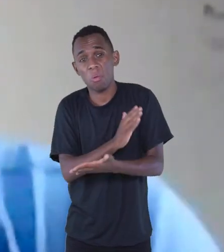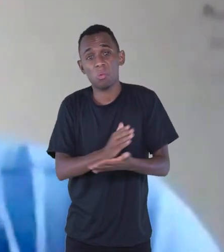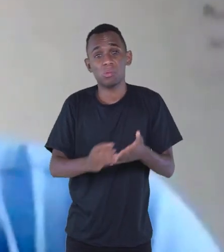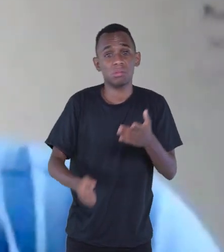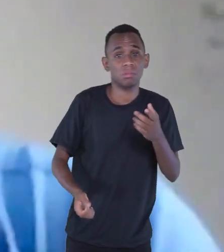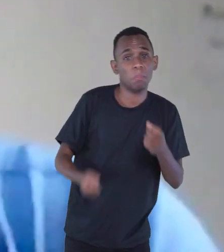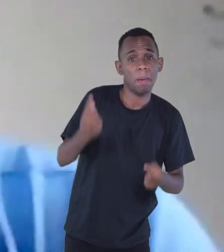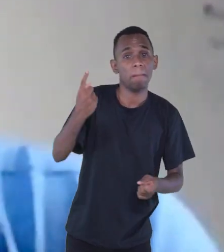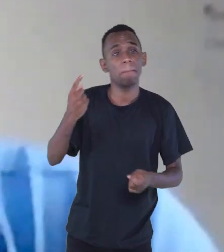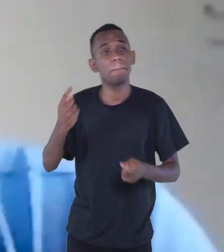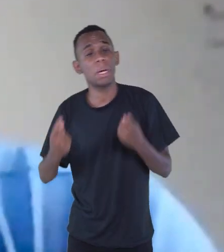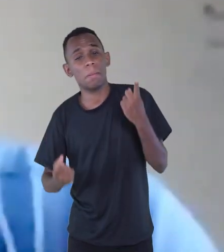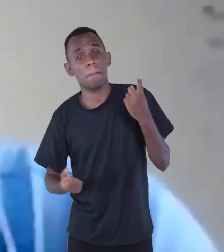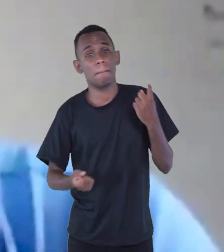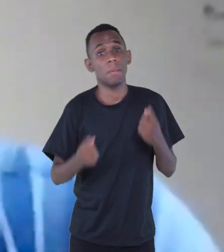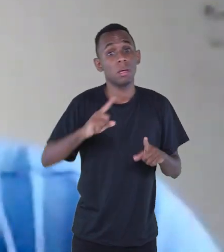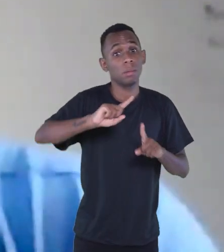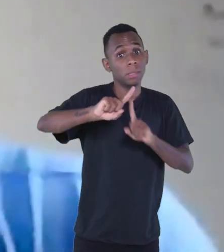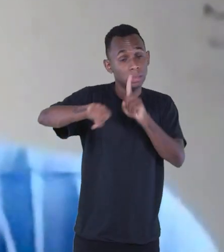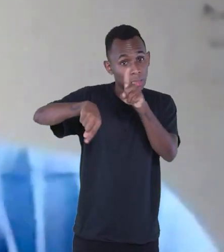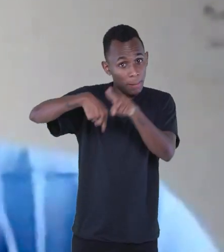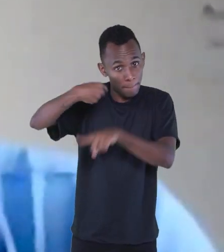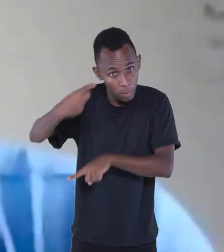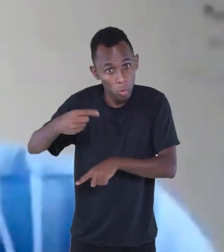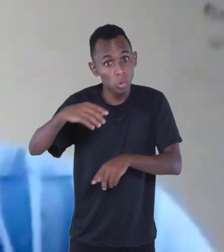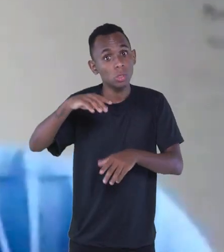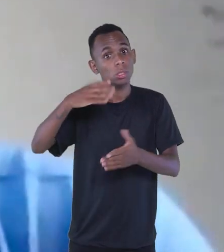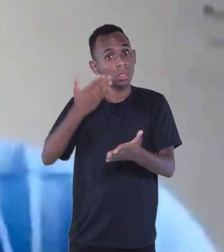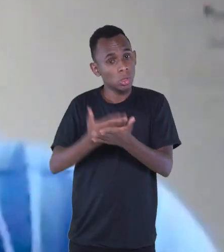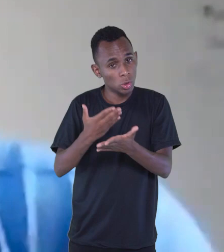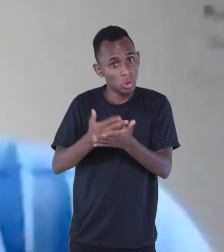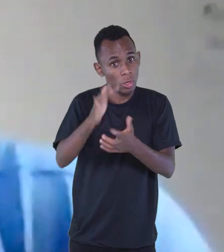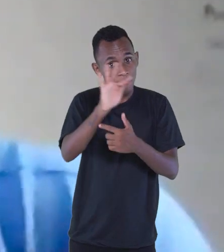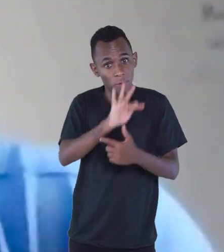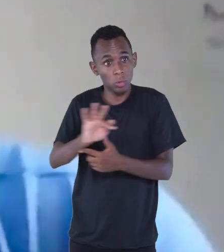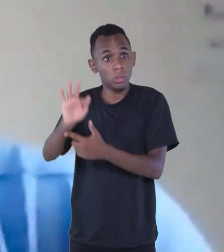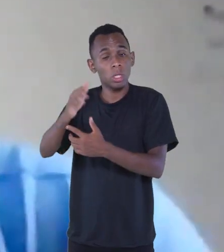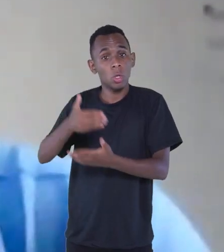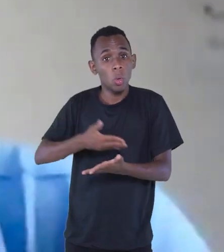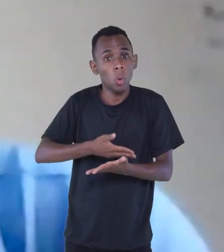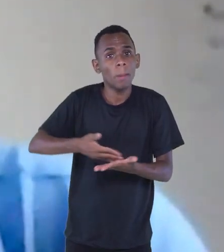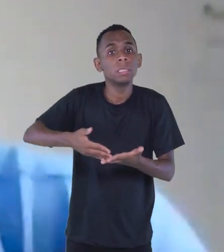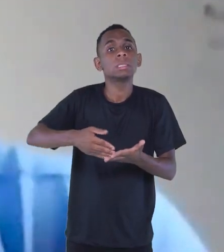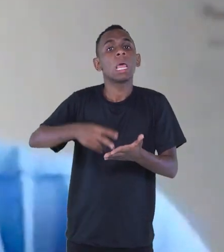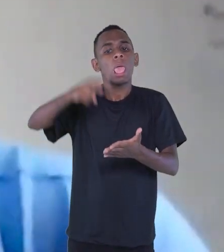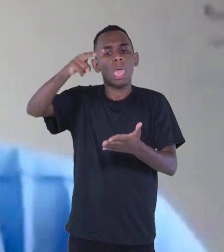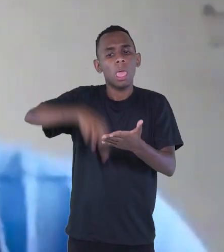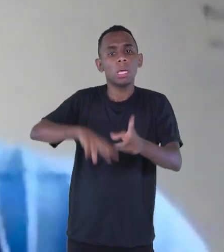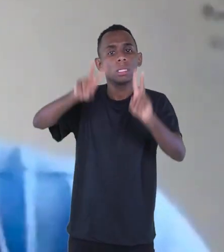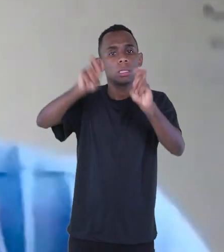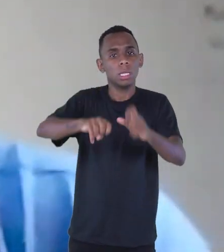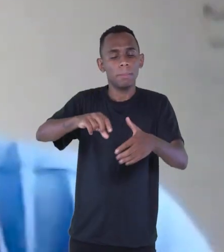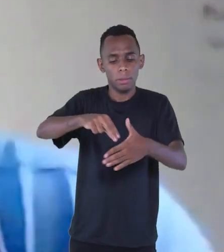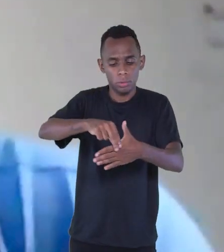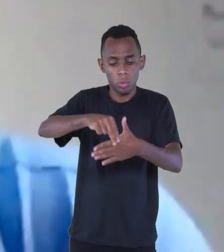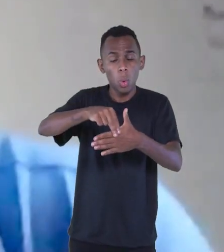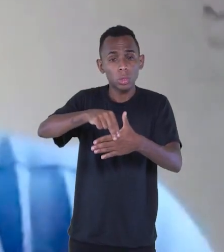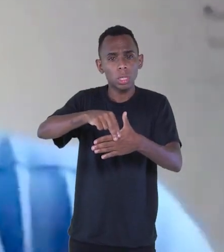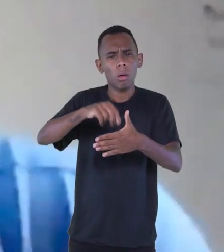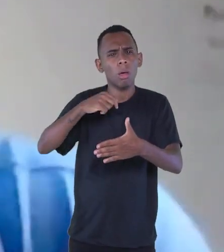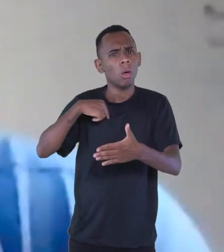Mas aí, mais tarde, já na faculdade, eu fui ler a respeito do cordel e sempre, eu não